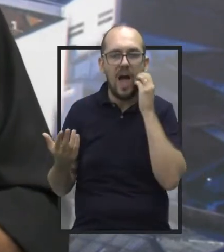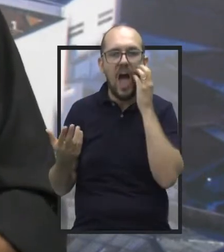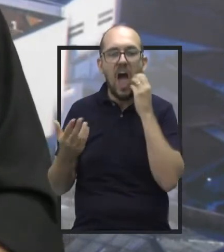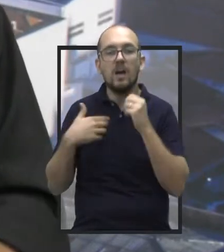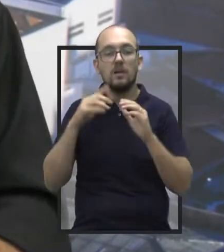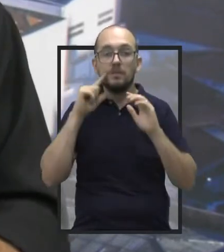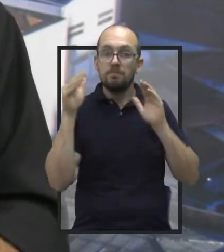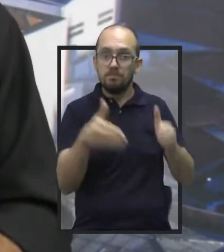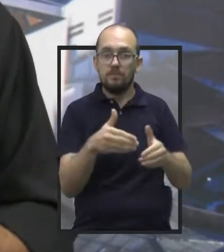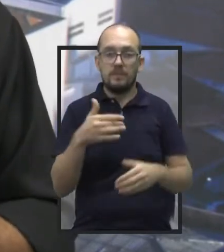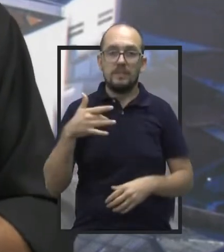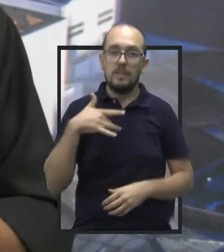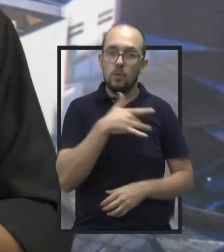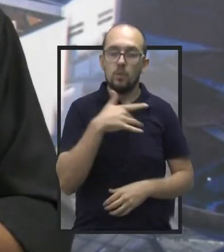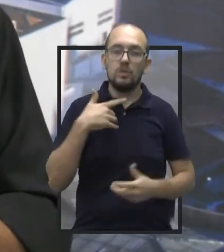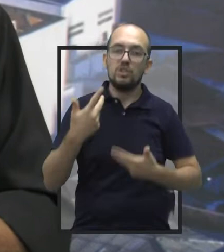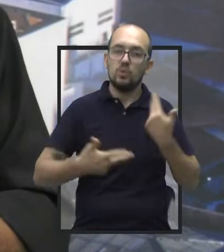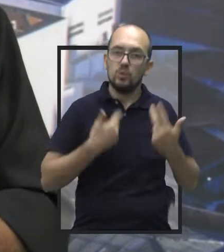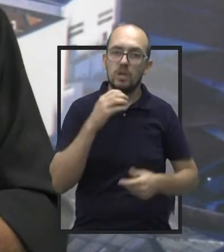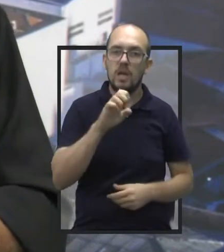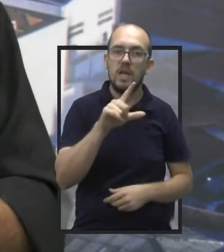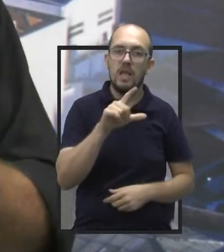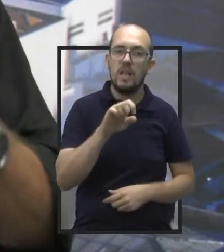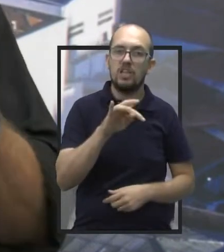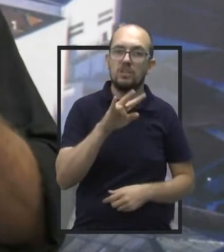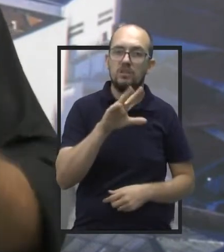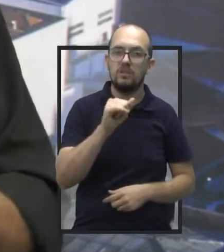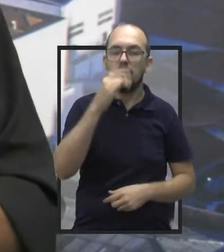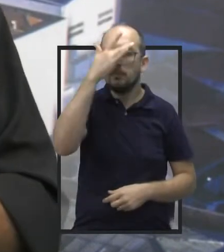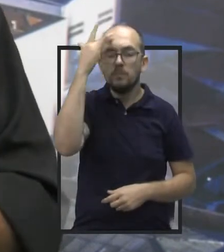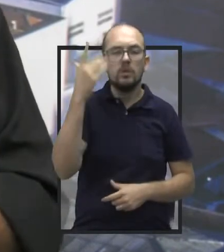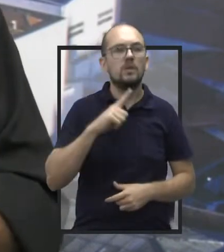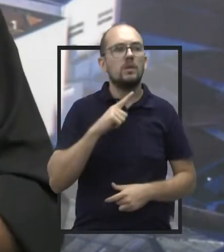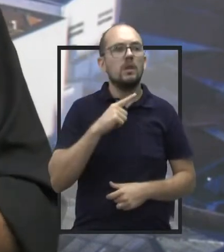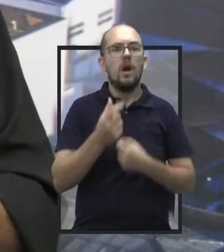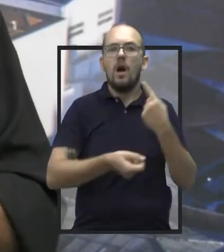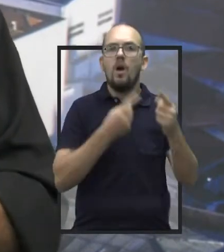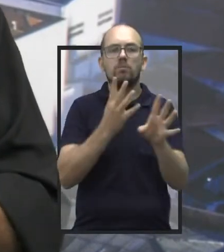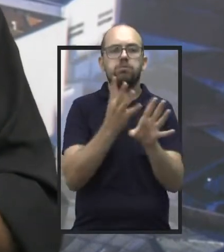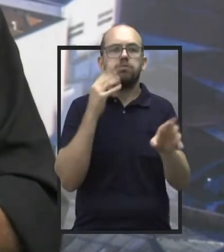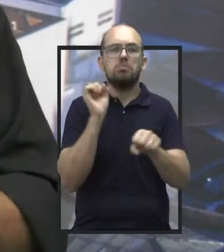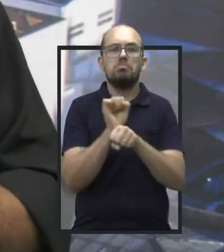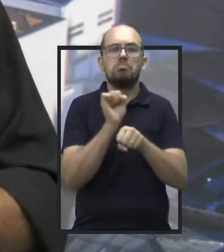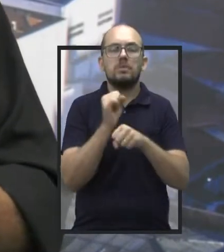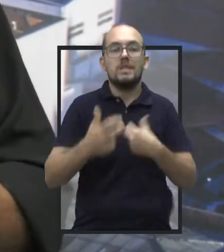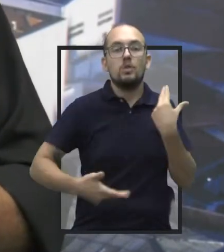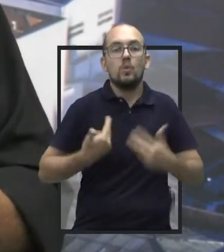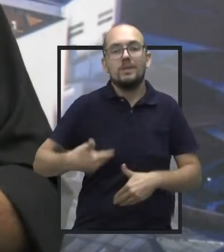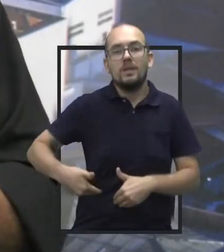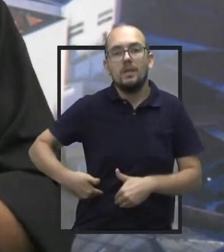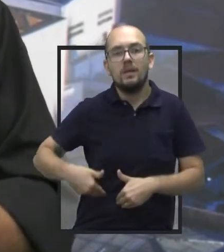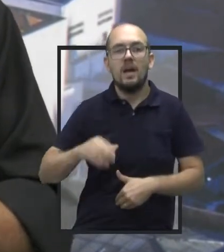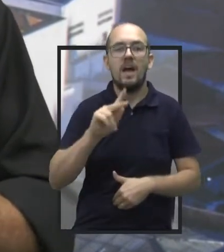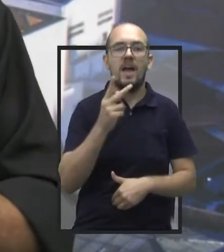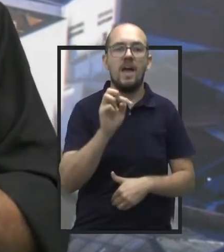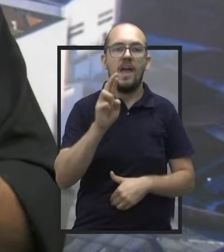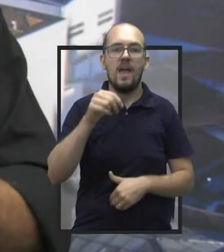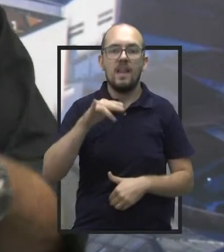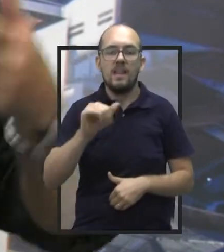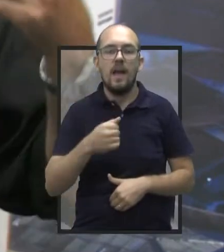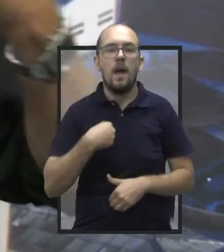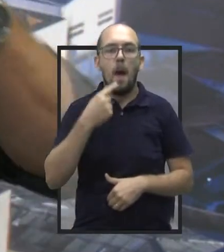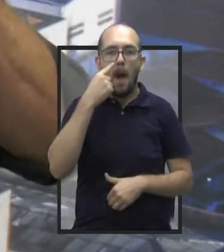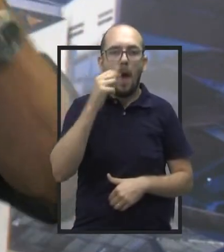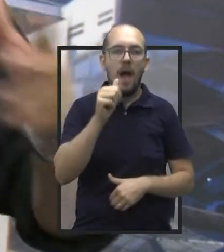cirurgias eletivas, as pessoas que estão aí, à mercê, na fila esperando uma cirurgia de hernia, de apêndice, de